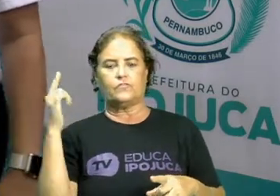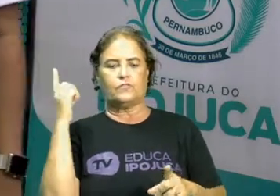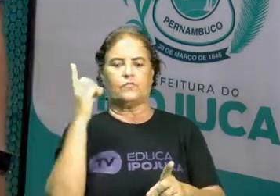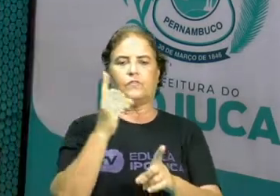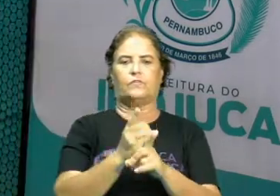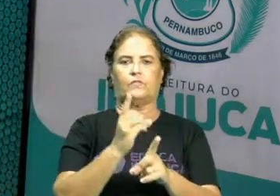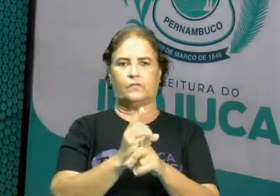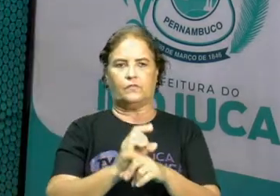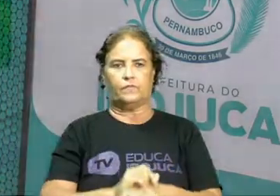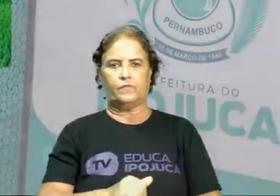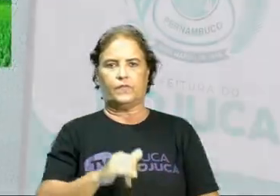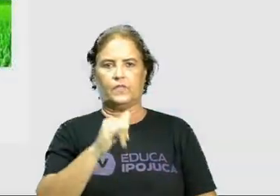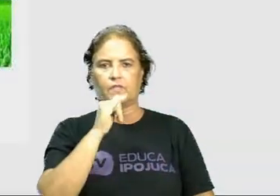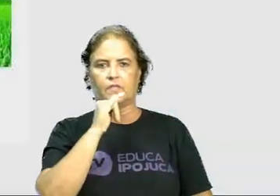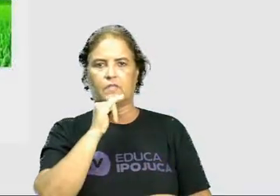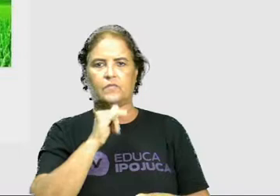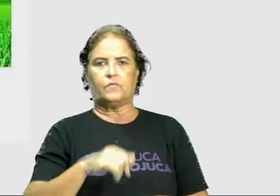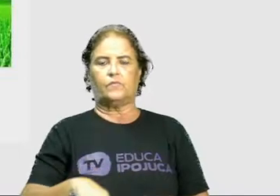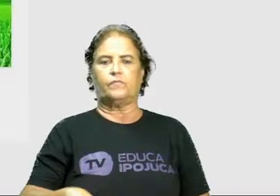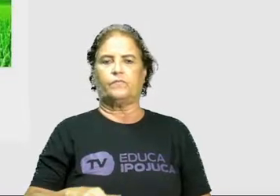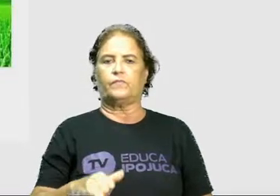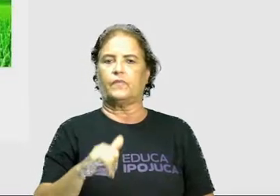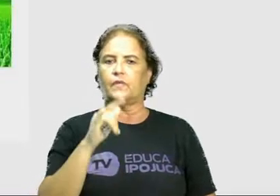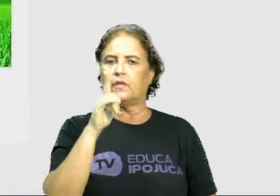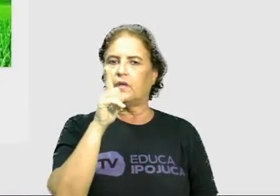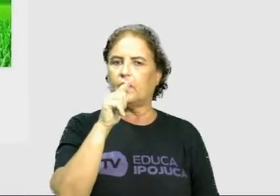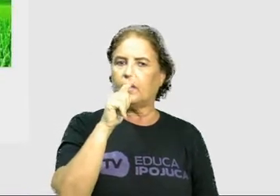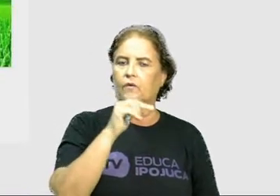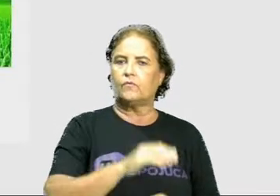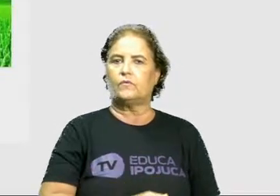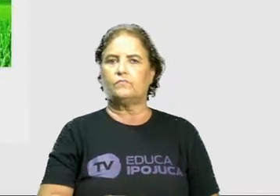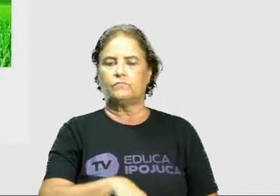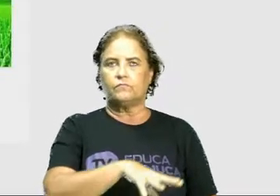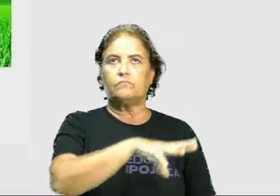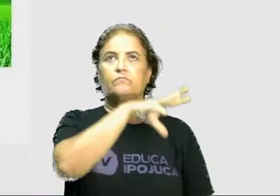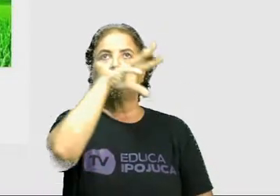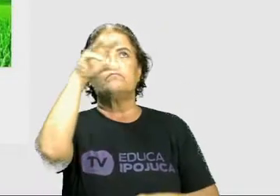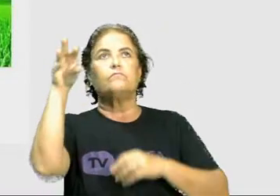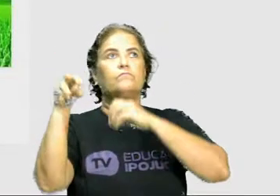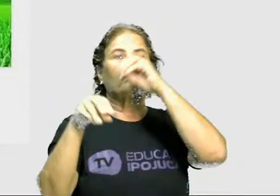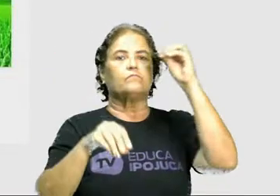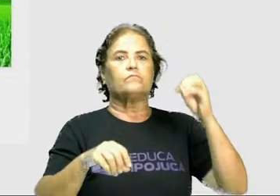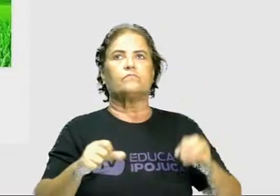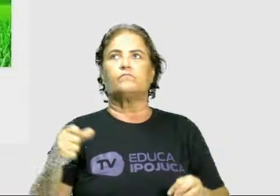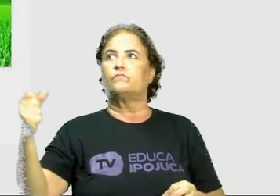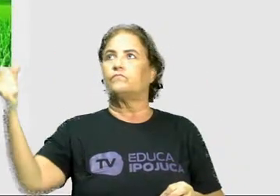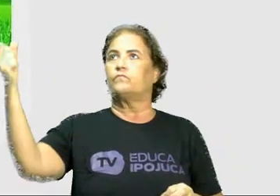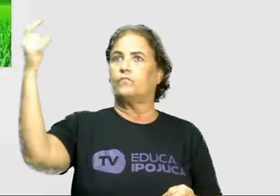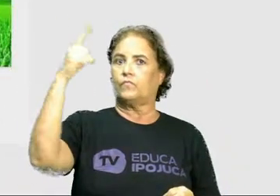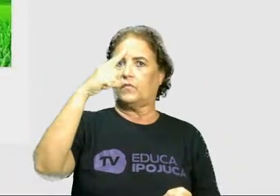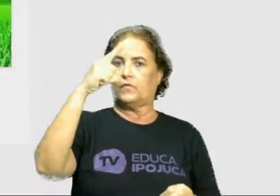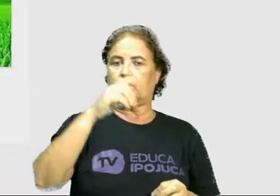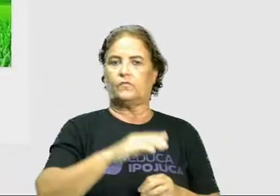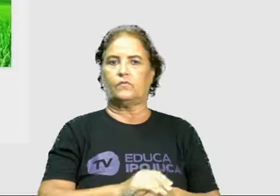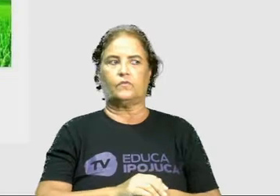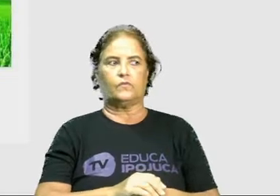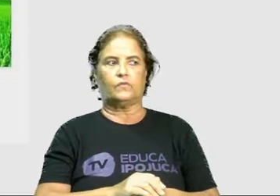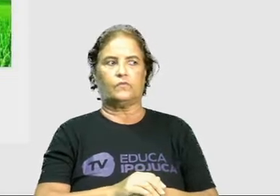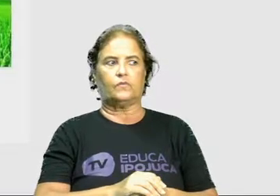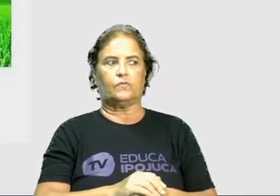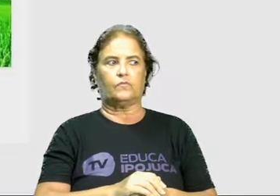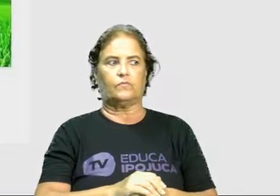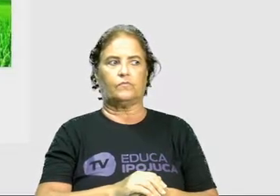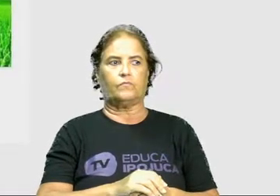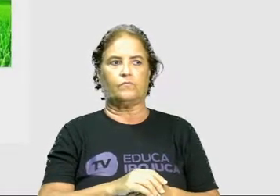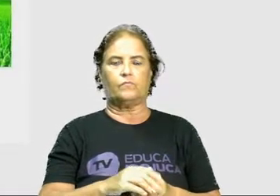exemplos que eu tenho. Água, ar, o sol, mar é motriz ou onda